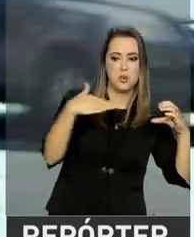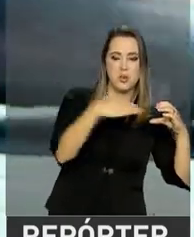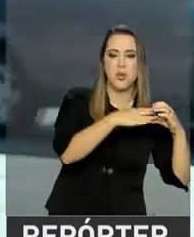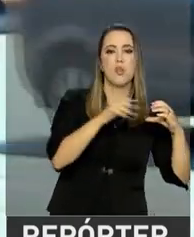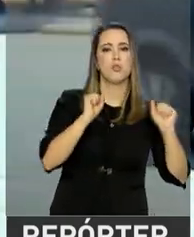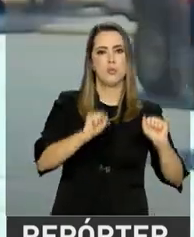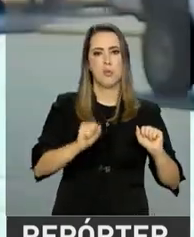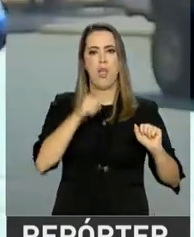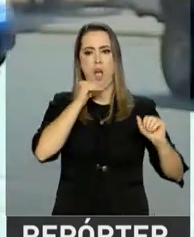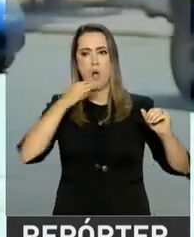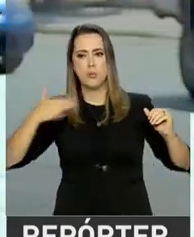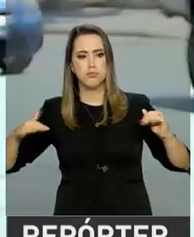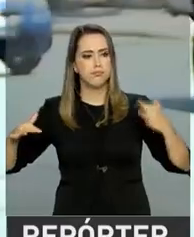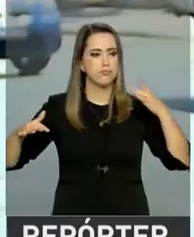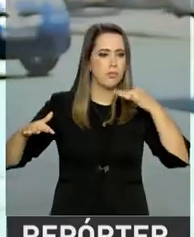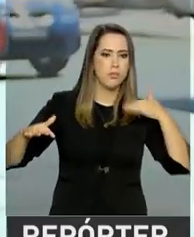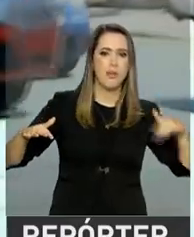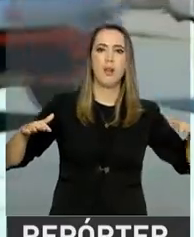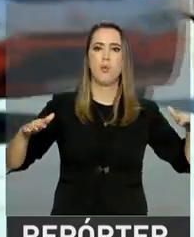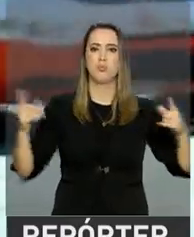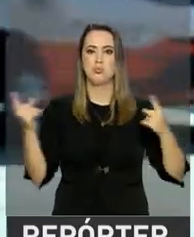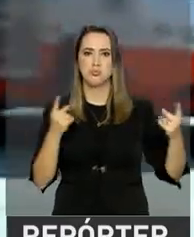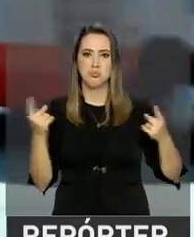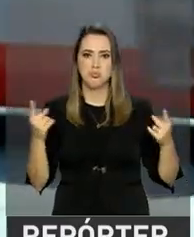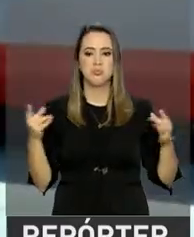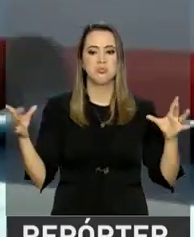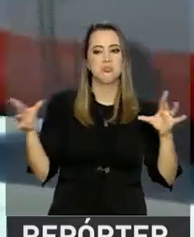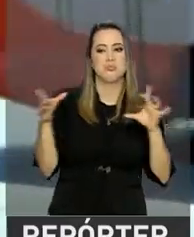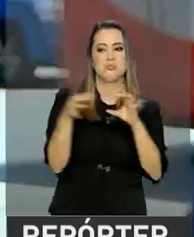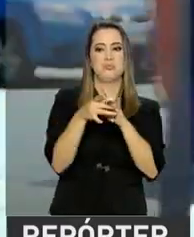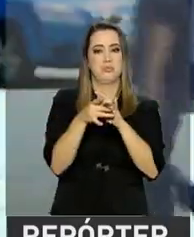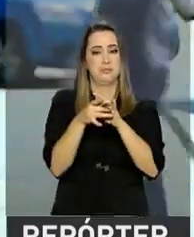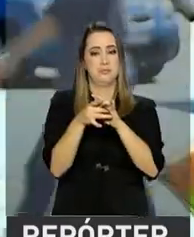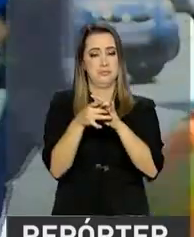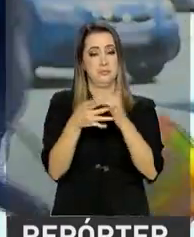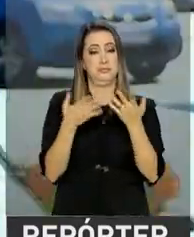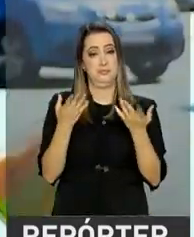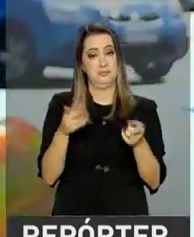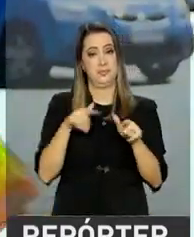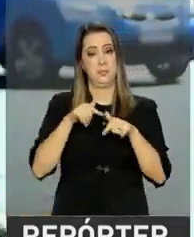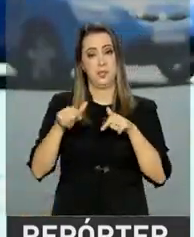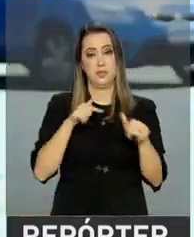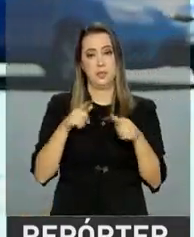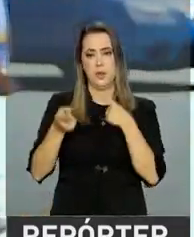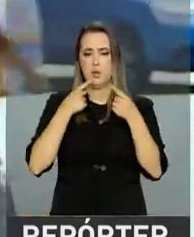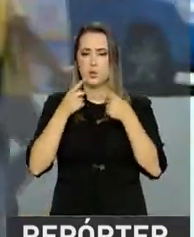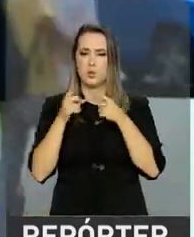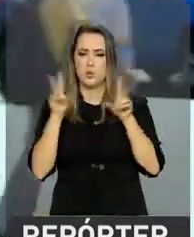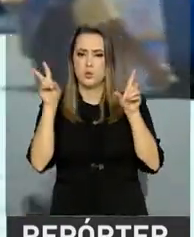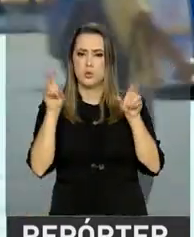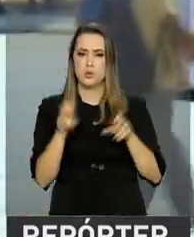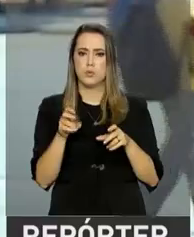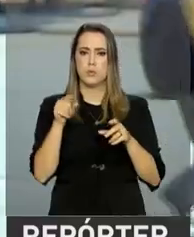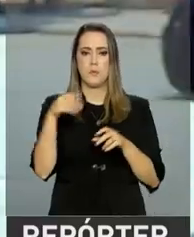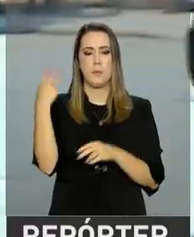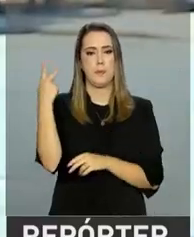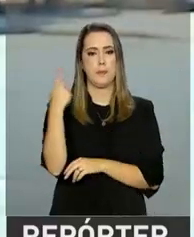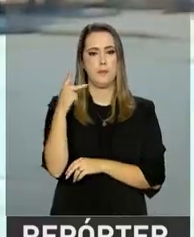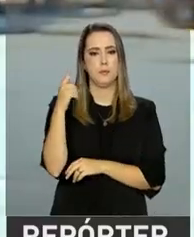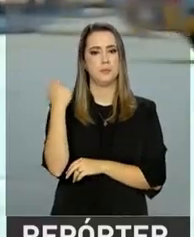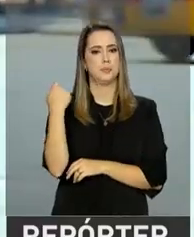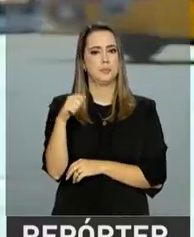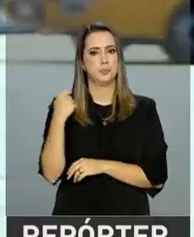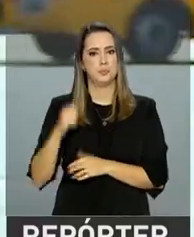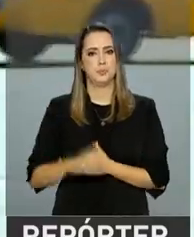vai ligar também os oceanos Atlântico e Pacífico. Também participam desse grupo de trabalho que discute o assunto Paraguai e